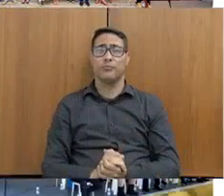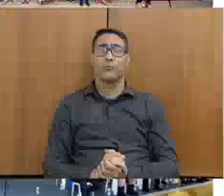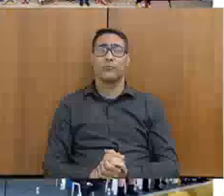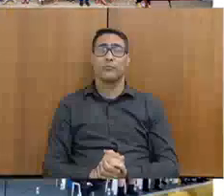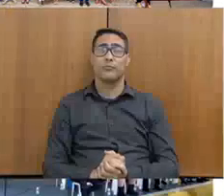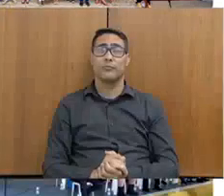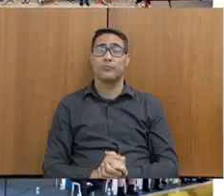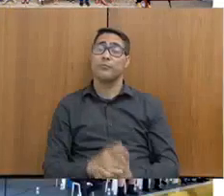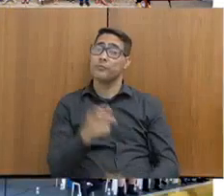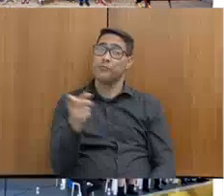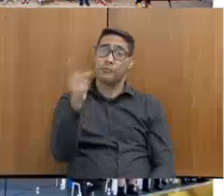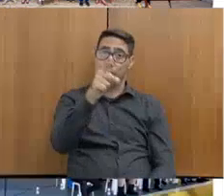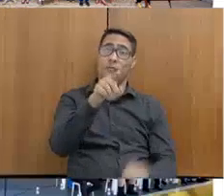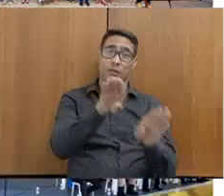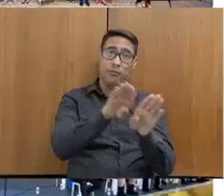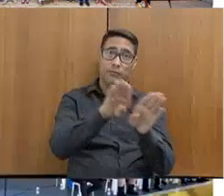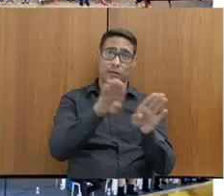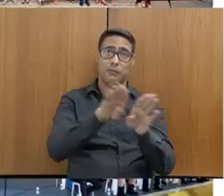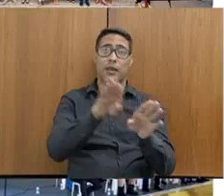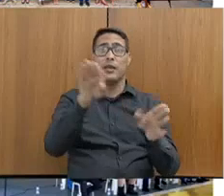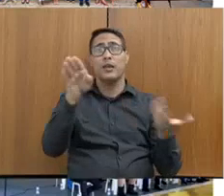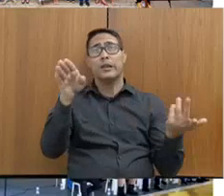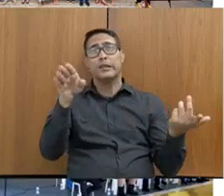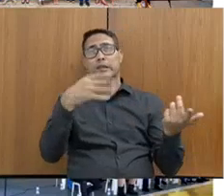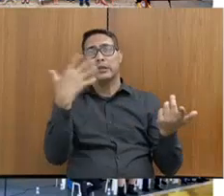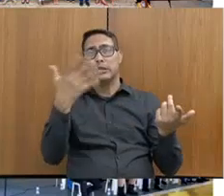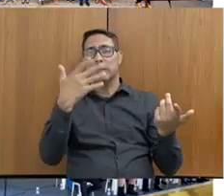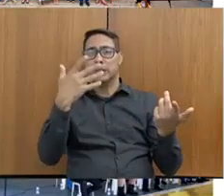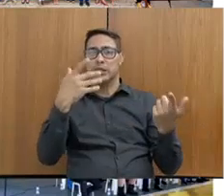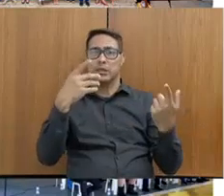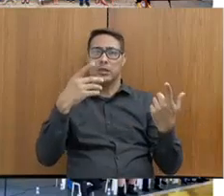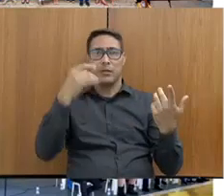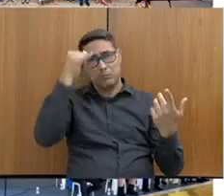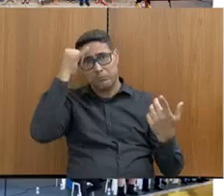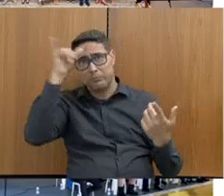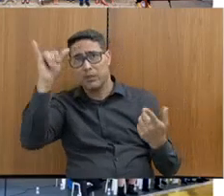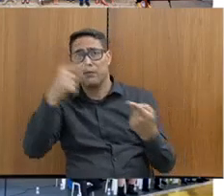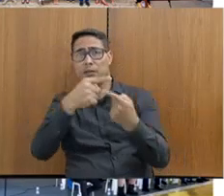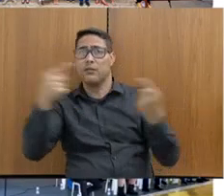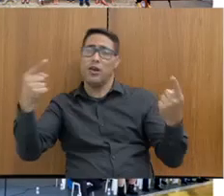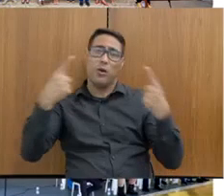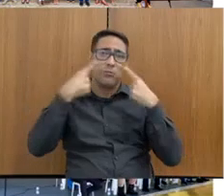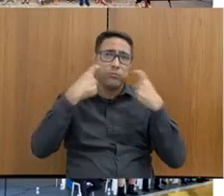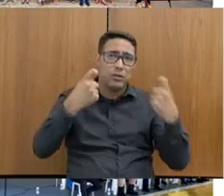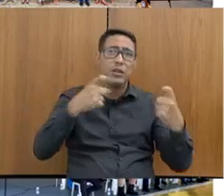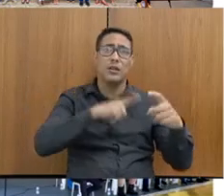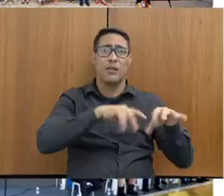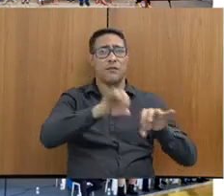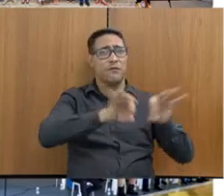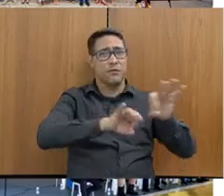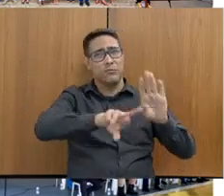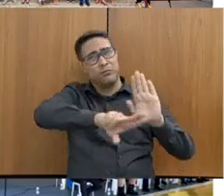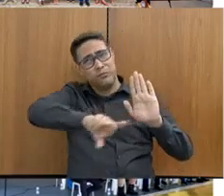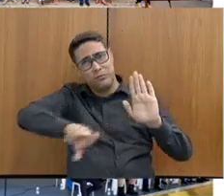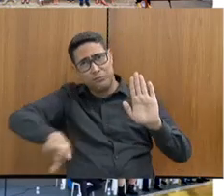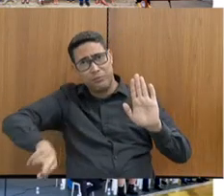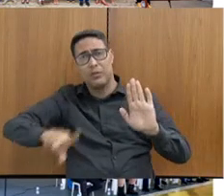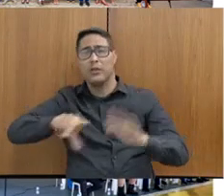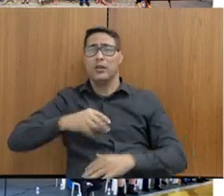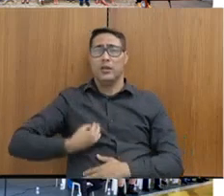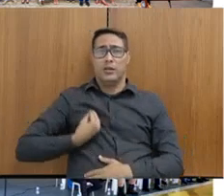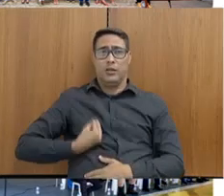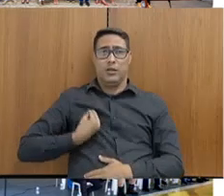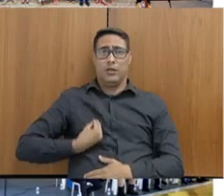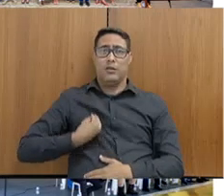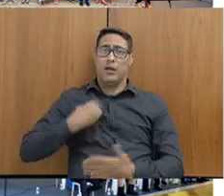Nessas unidades de prevenção à criminalidade, a gente tem vários programas que foram lançados, tem o programa Selo